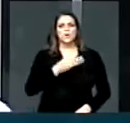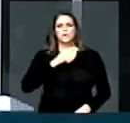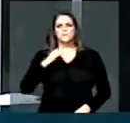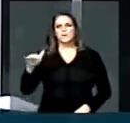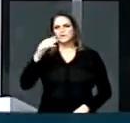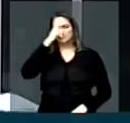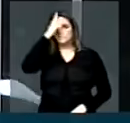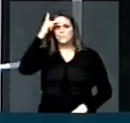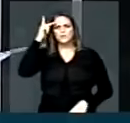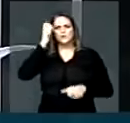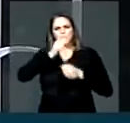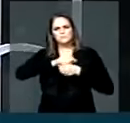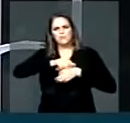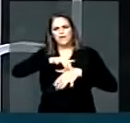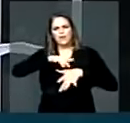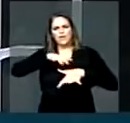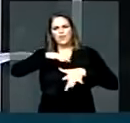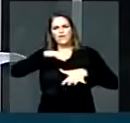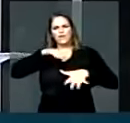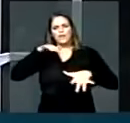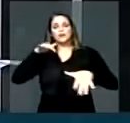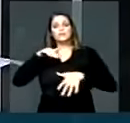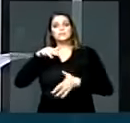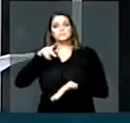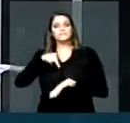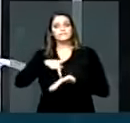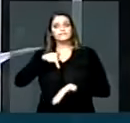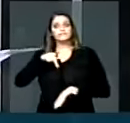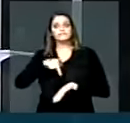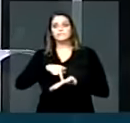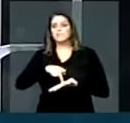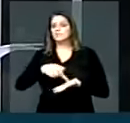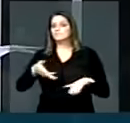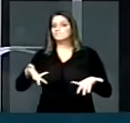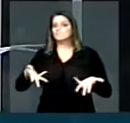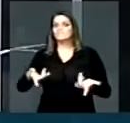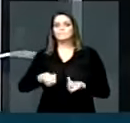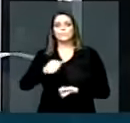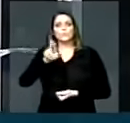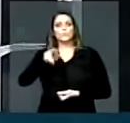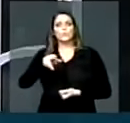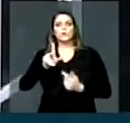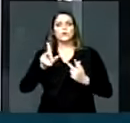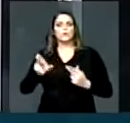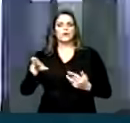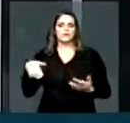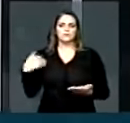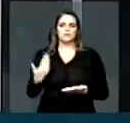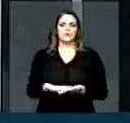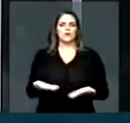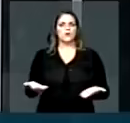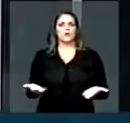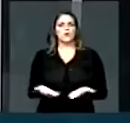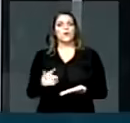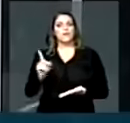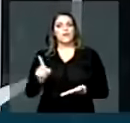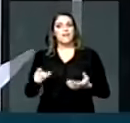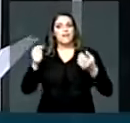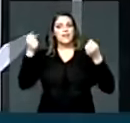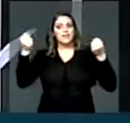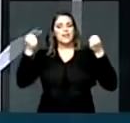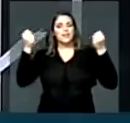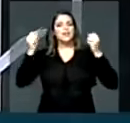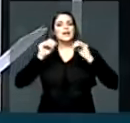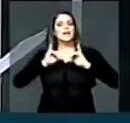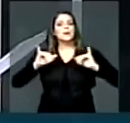pessoas, de brasileiros, de cidadãos, um verdadeiro feito até hoje. O comício abraçava a campanha das diretas já,